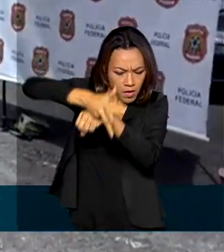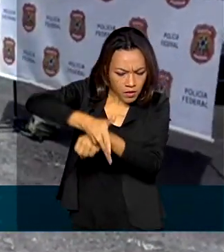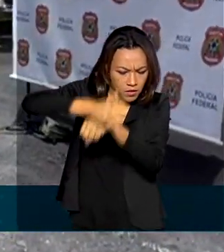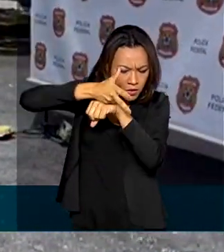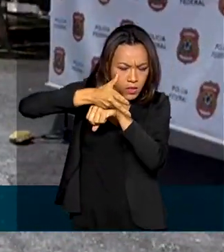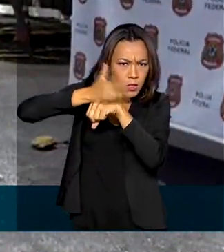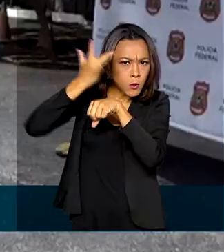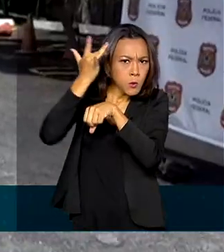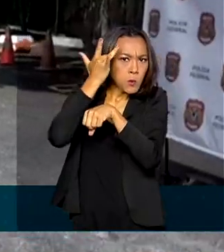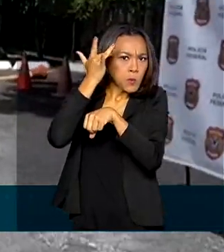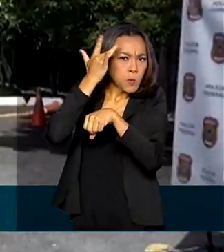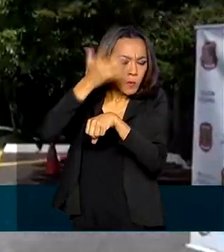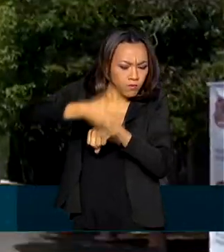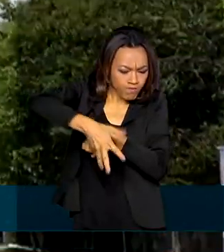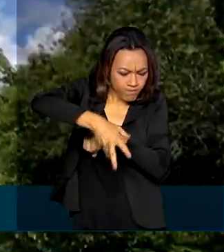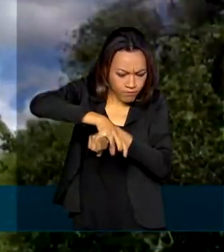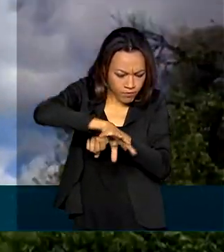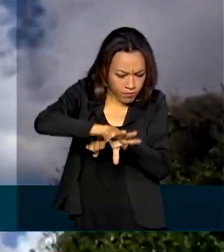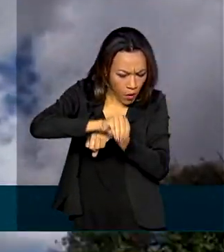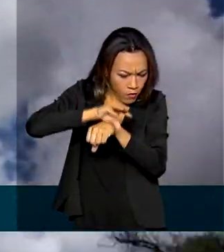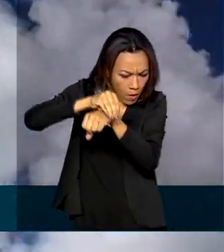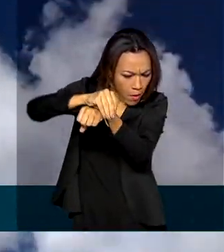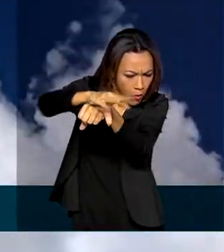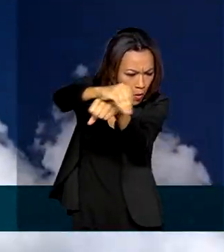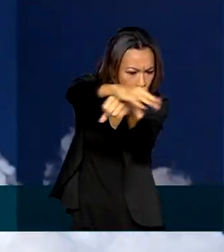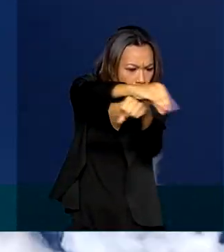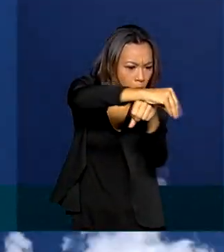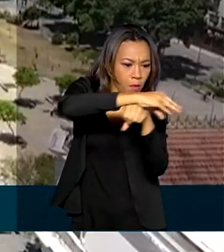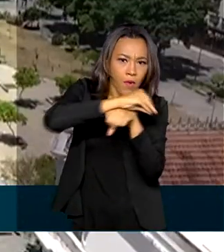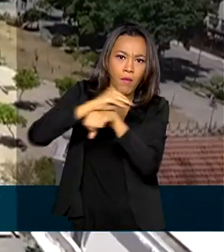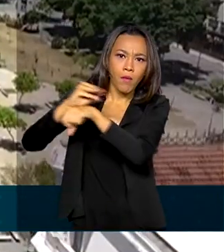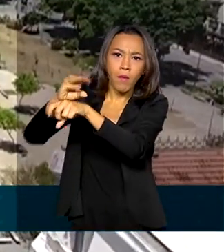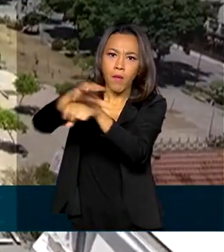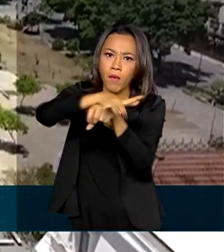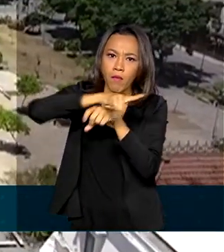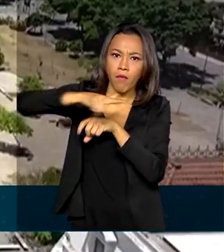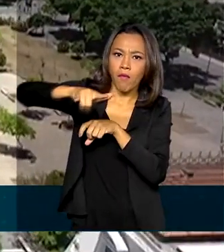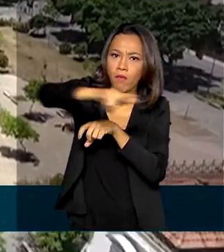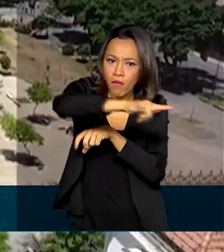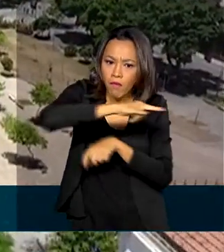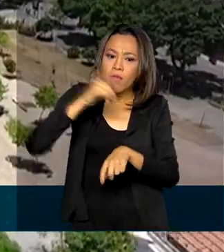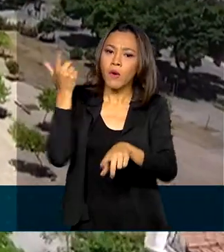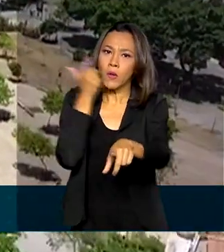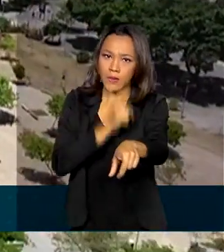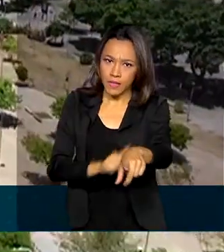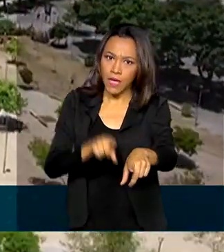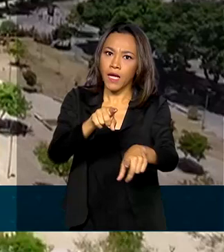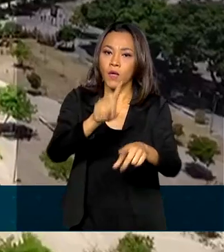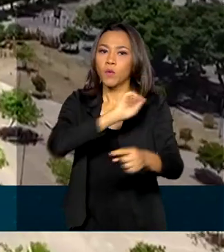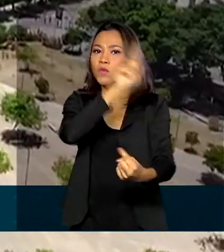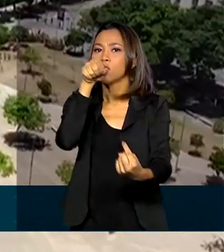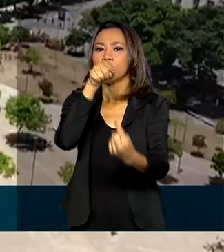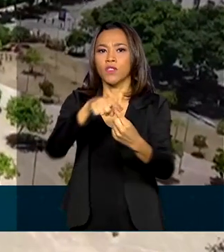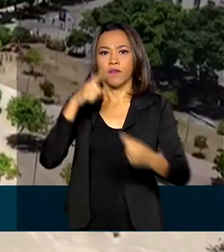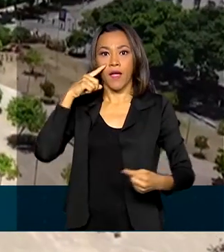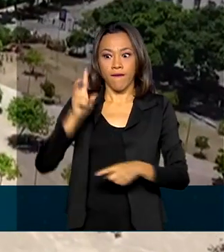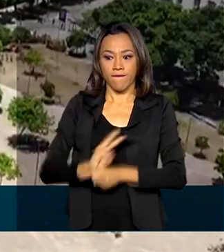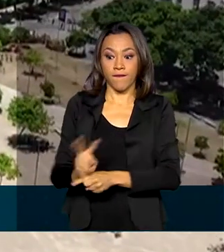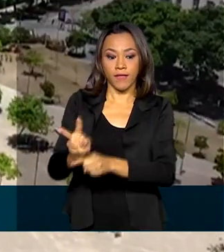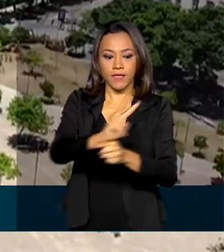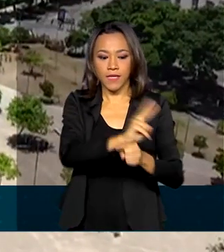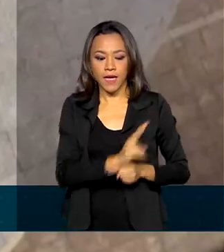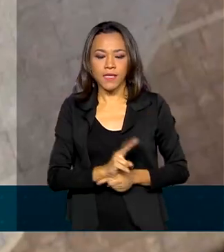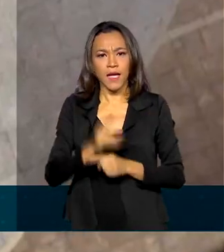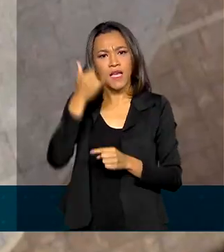drones conseguem imagens nítidas e em altitude elevada. A intenção é fiscalizar e combater crimes como